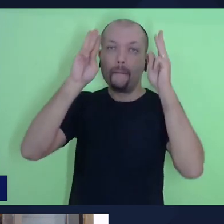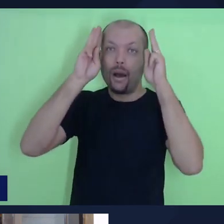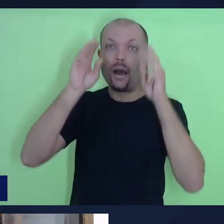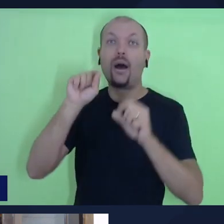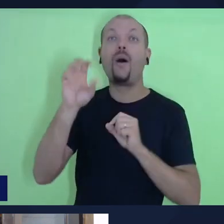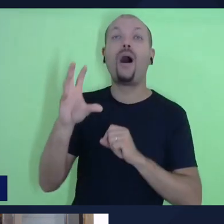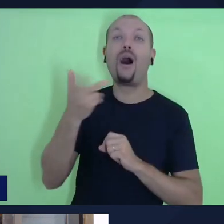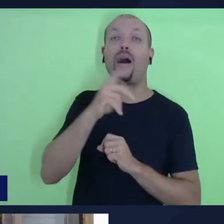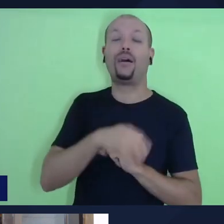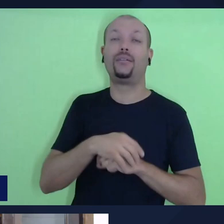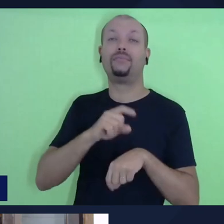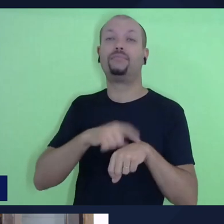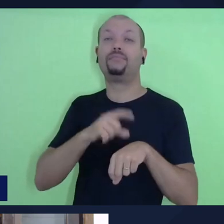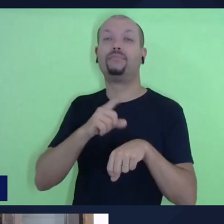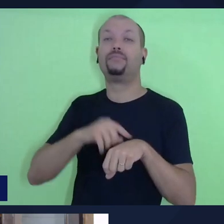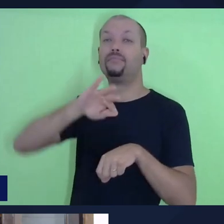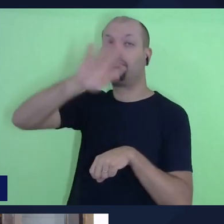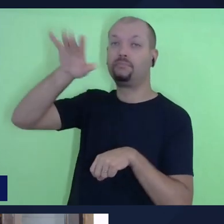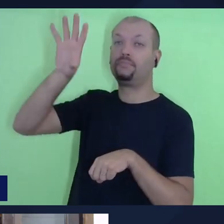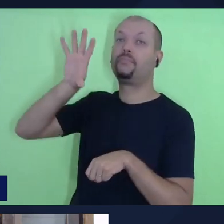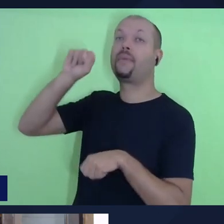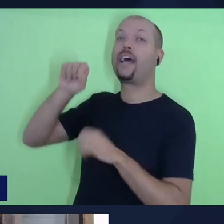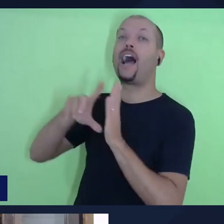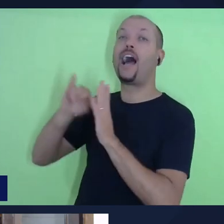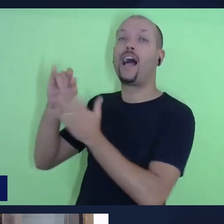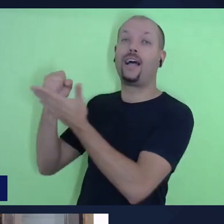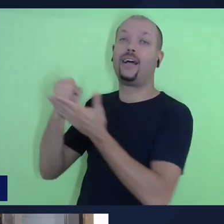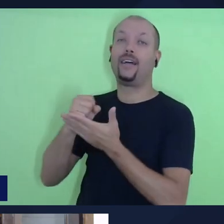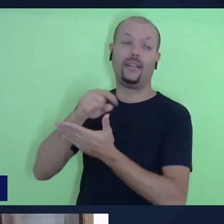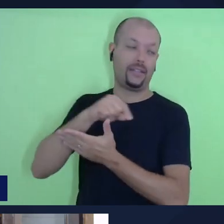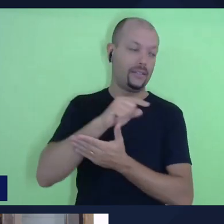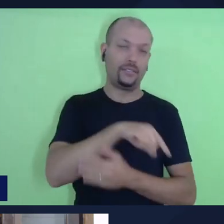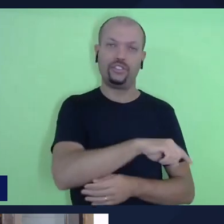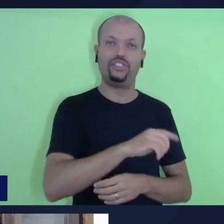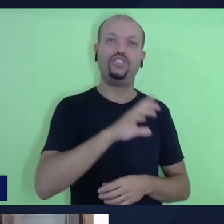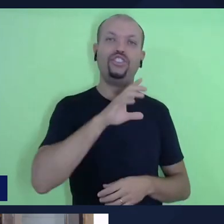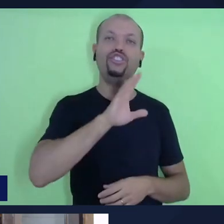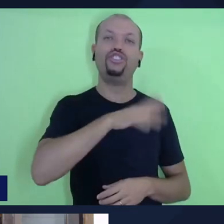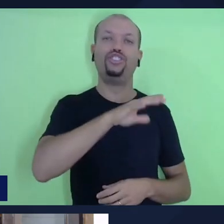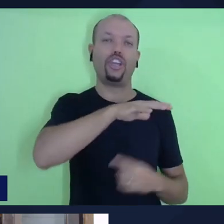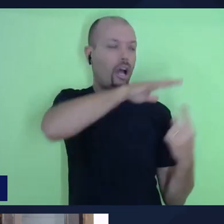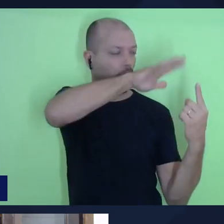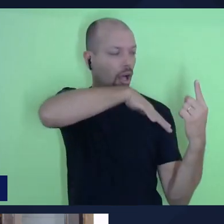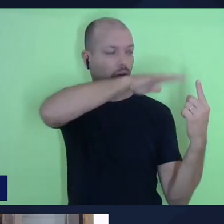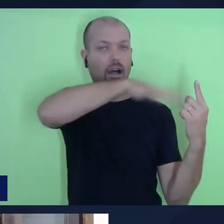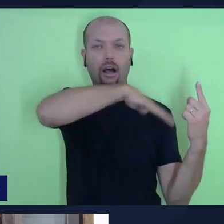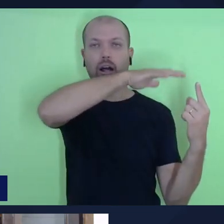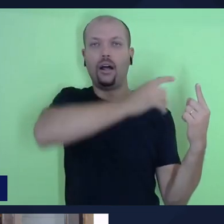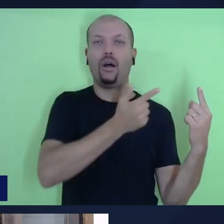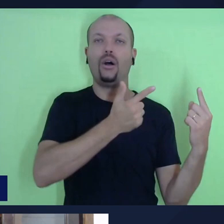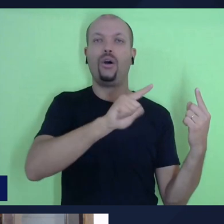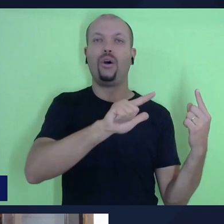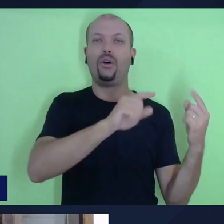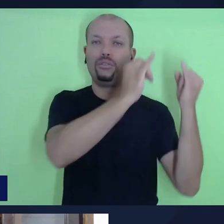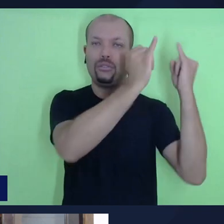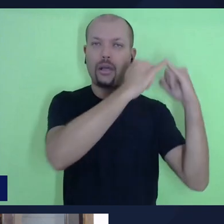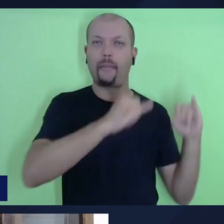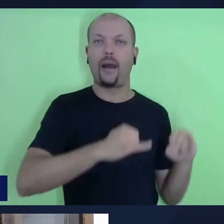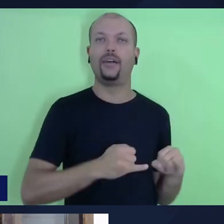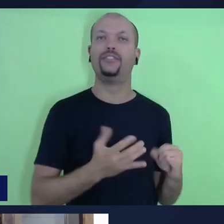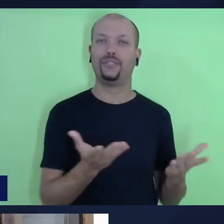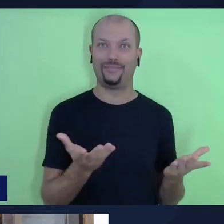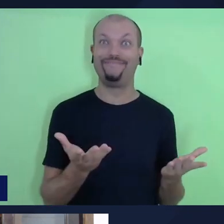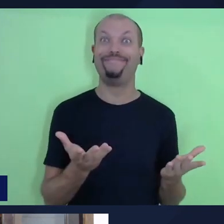tempo sobre o monte pra pegar a lei de Deus, eles já tão adorando outros deuses. Então, aquela aliança que eles